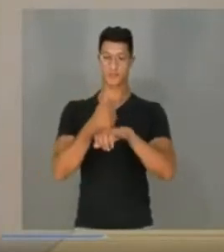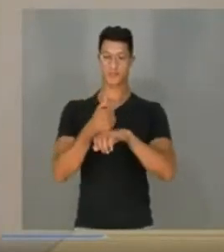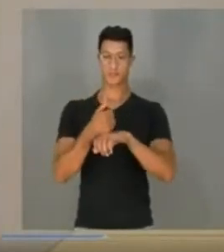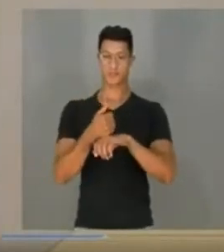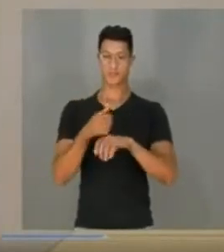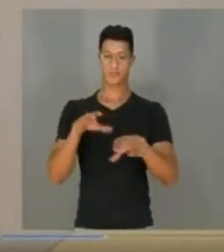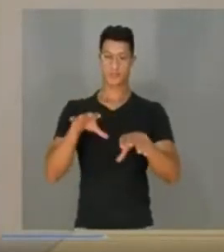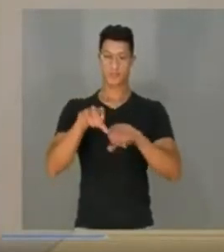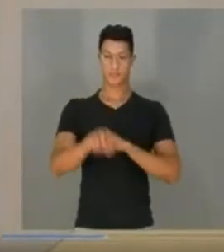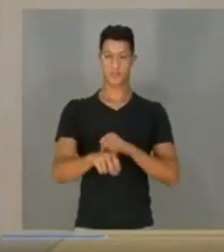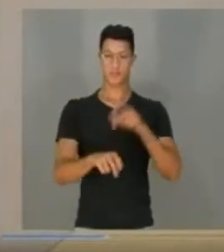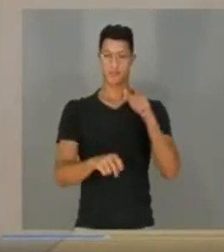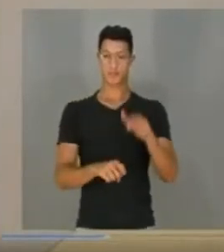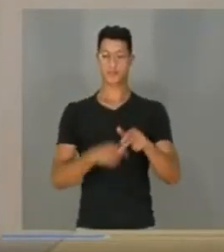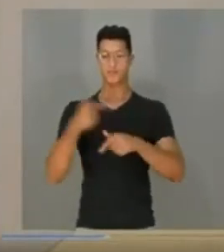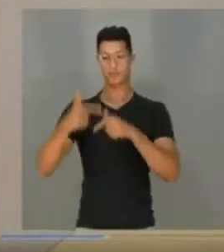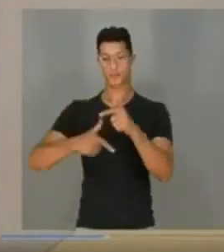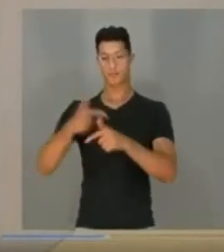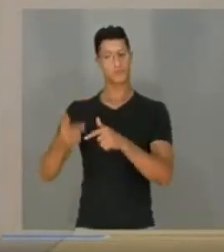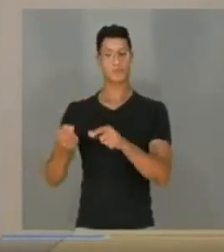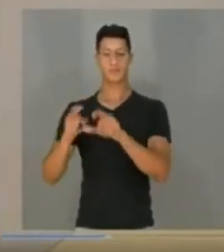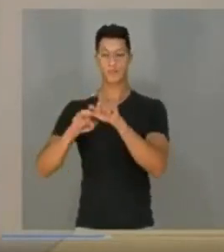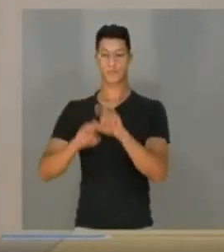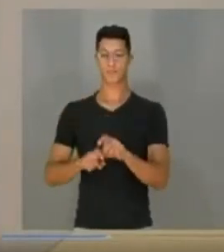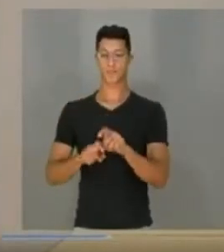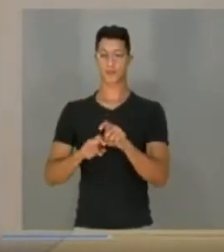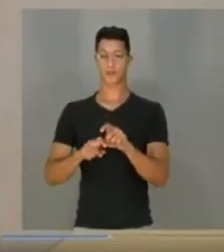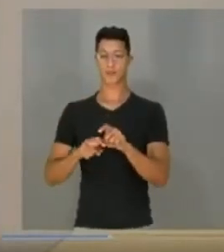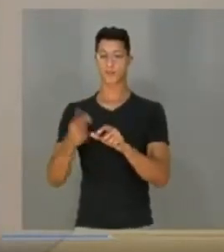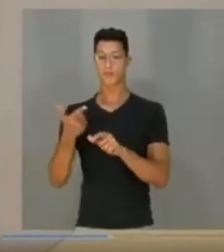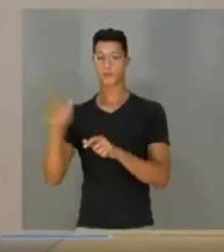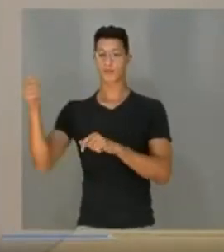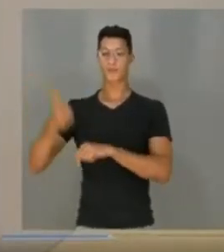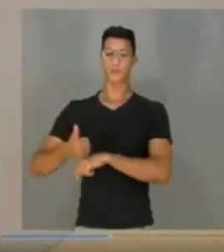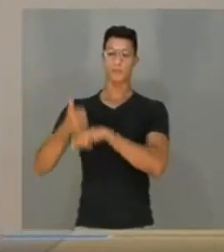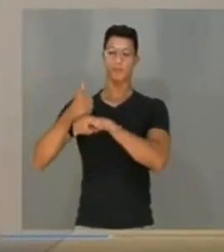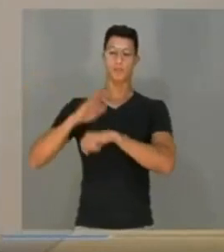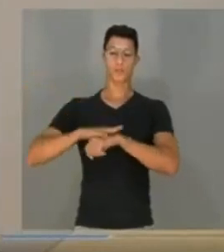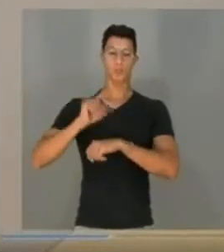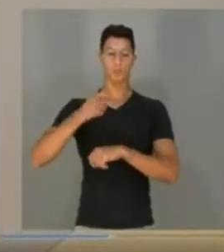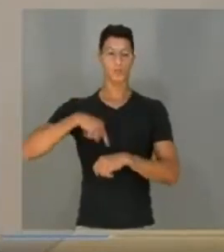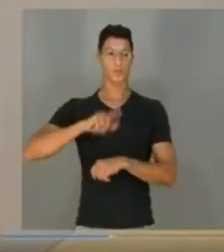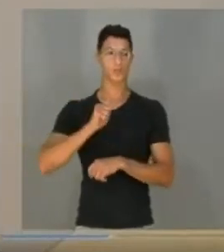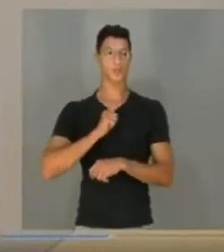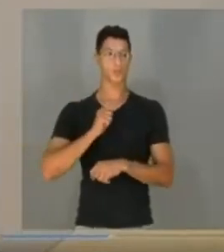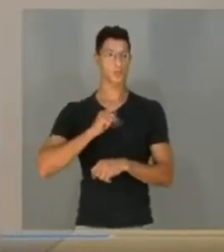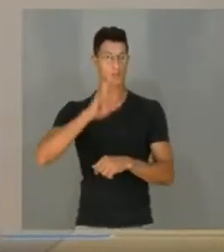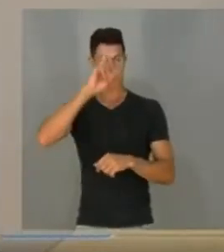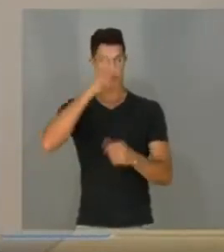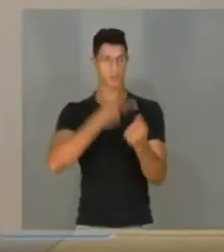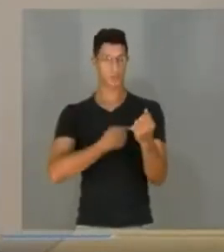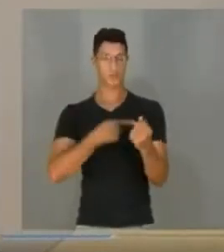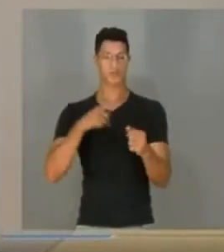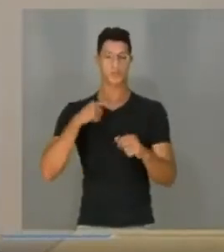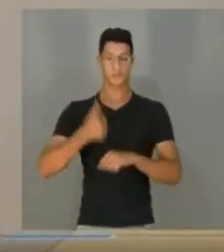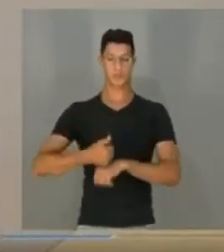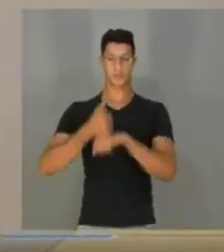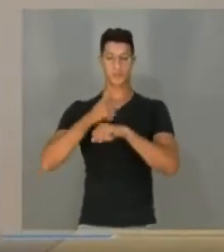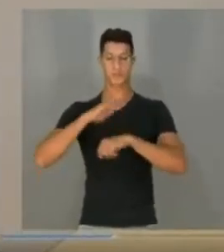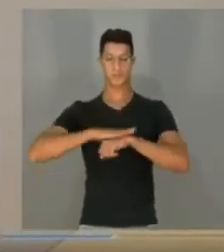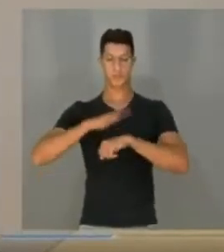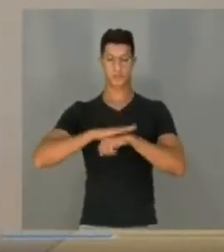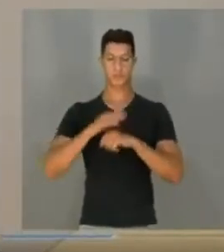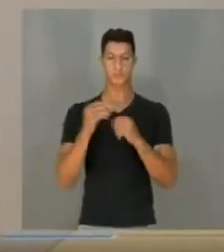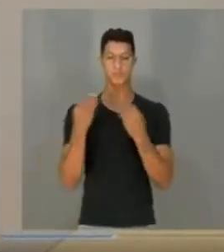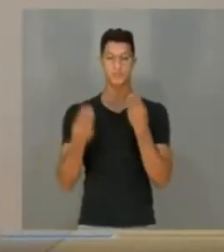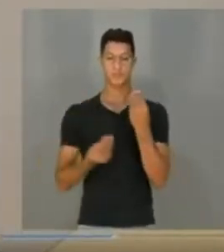tanto a formação quanto a atuação não dependem de outras profissões, faz com que nós tenhamos autonomia profissional para poder exercer